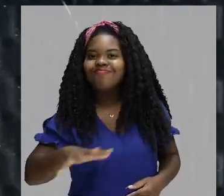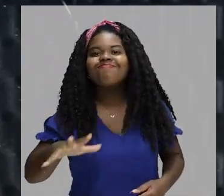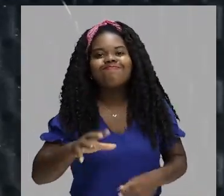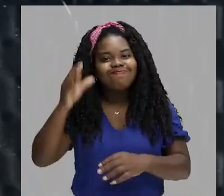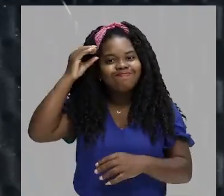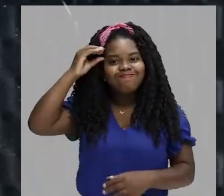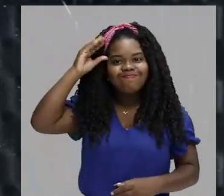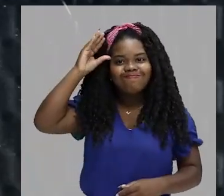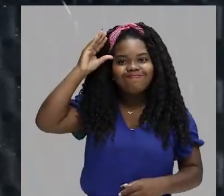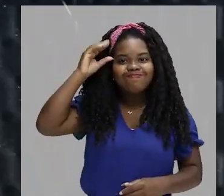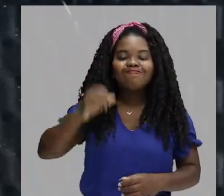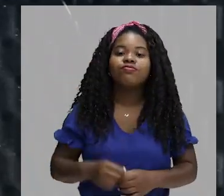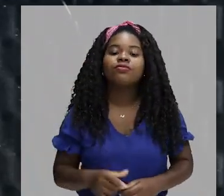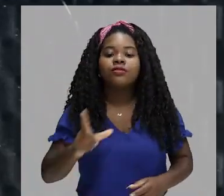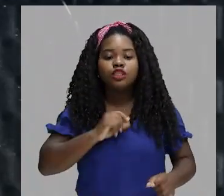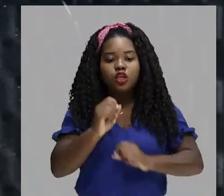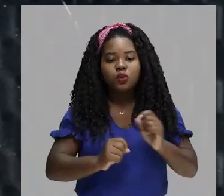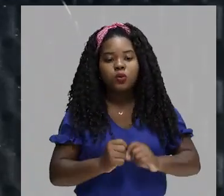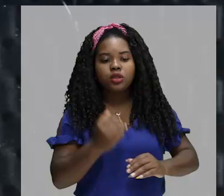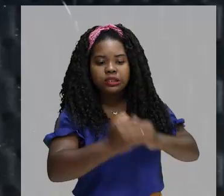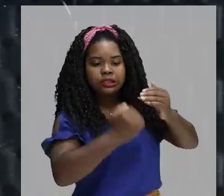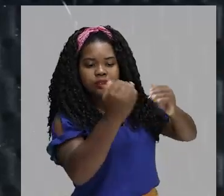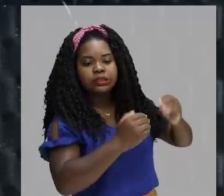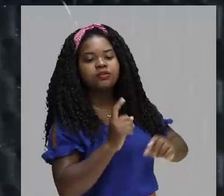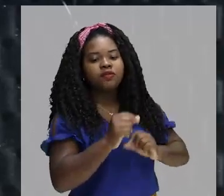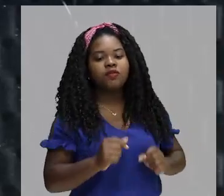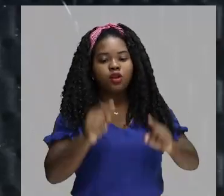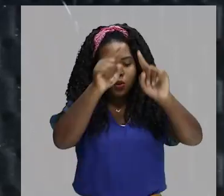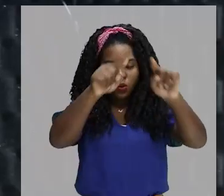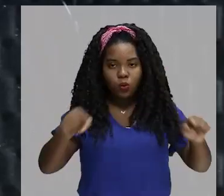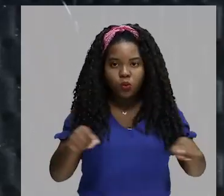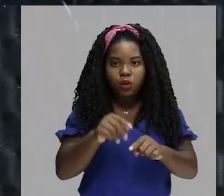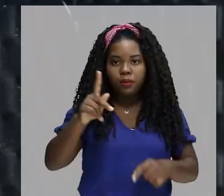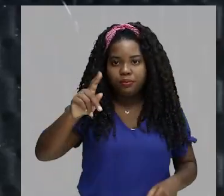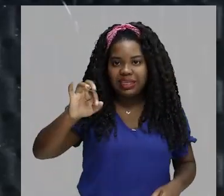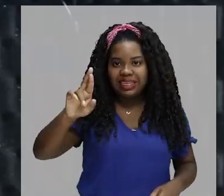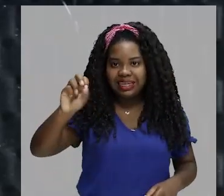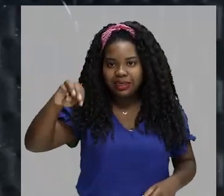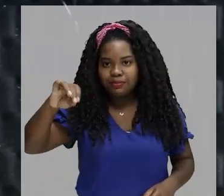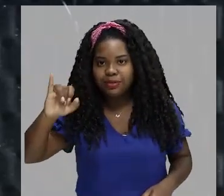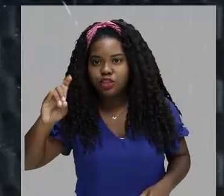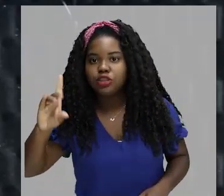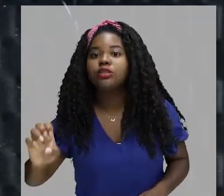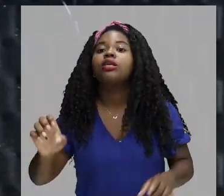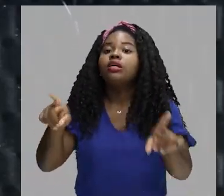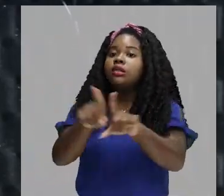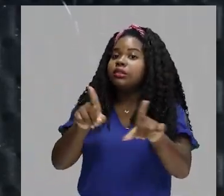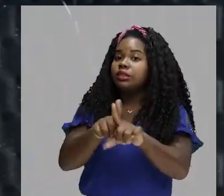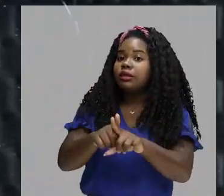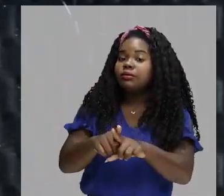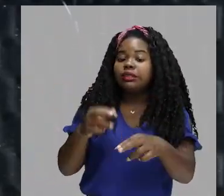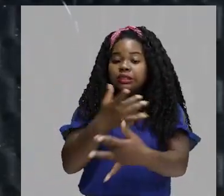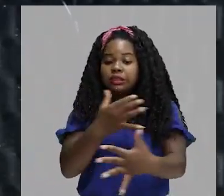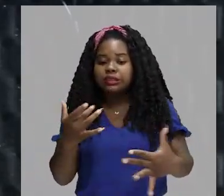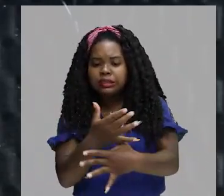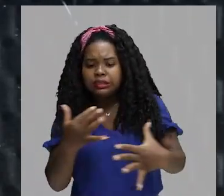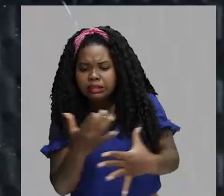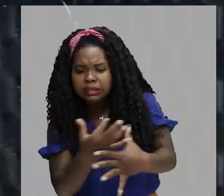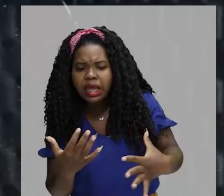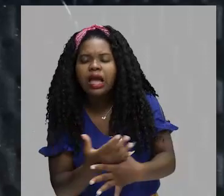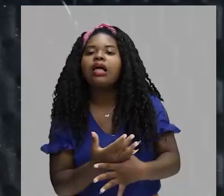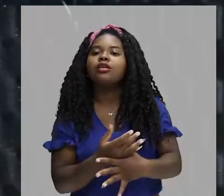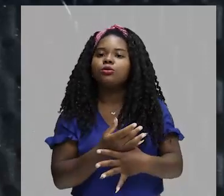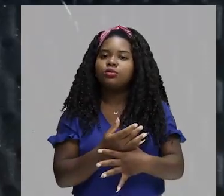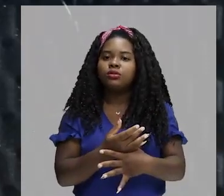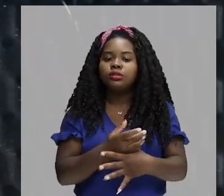avançado, construíram pirâmides, construíram cidades, inclusive cidades superpopulosas. Construíram templos.